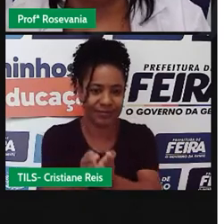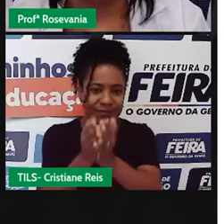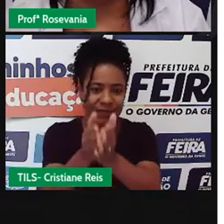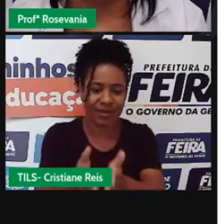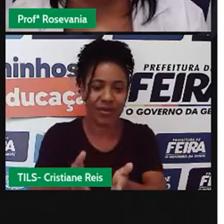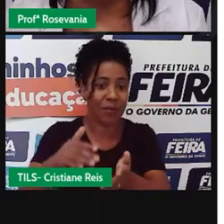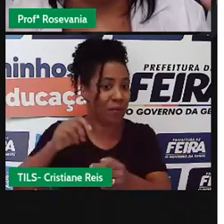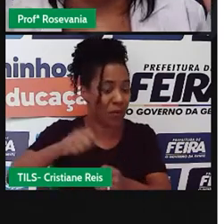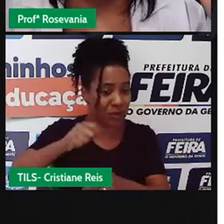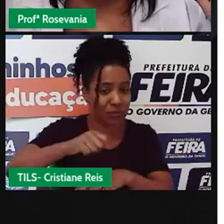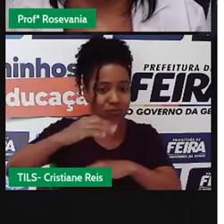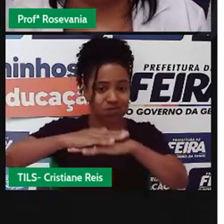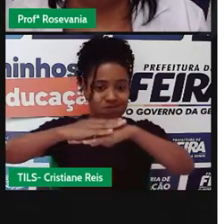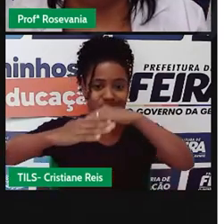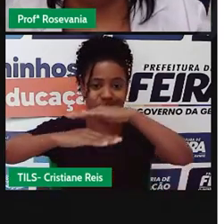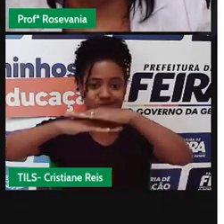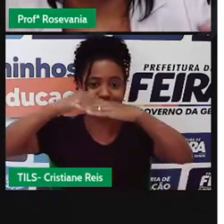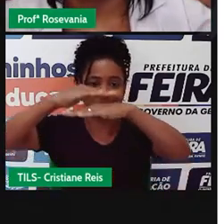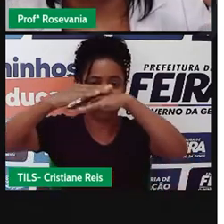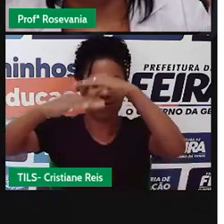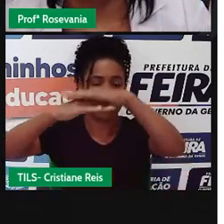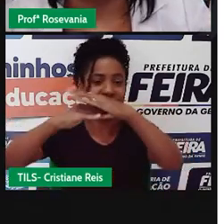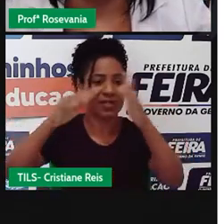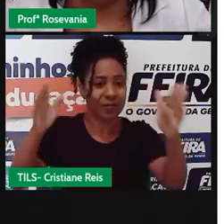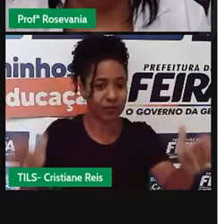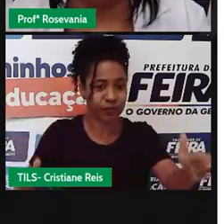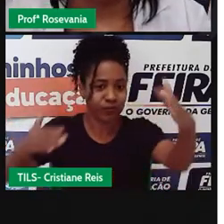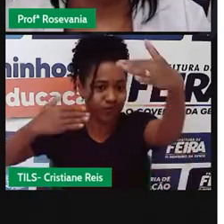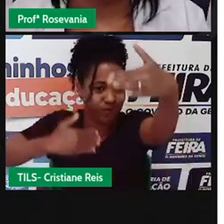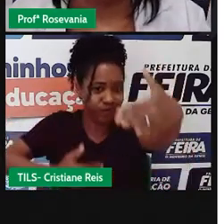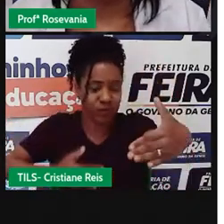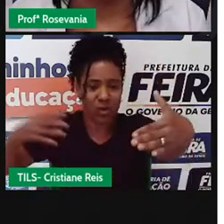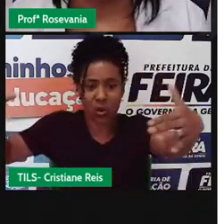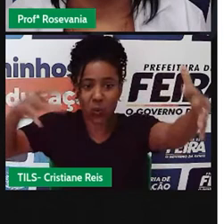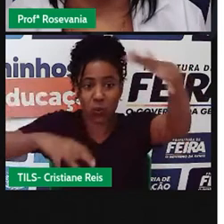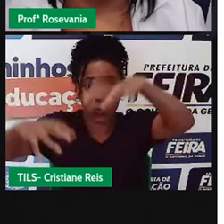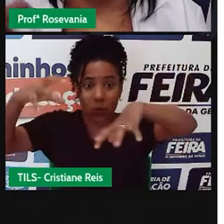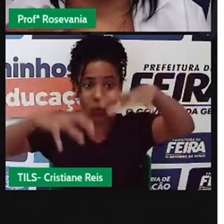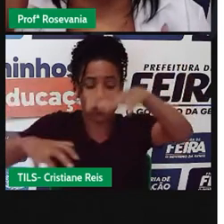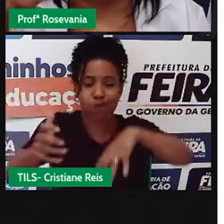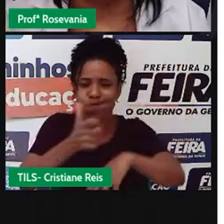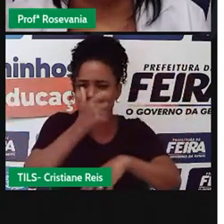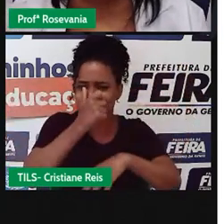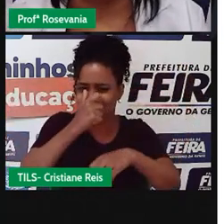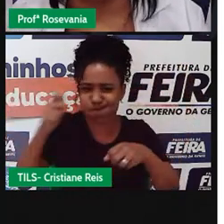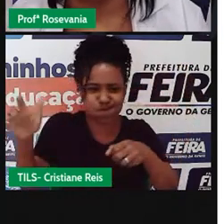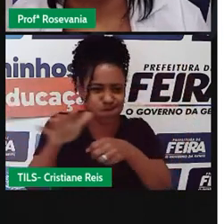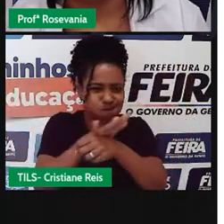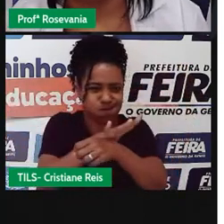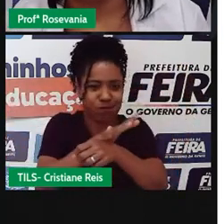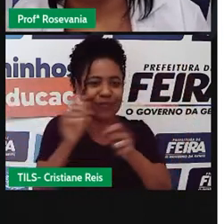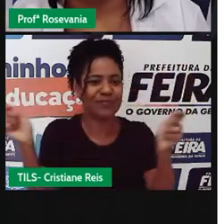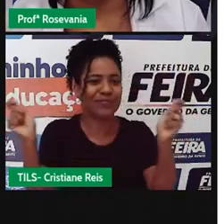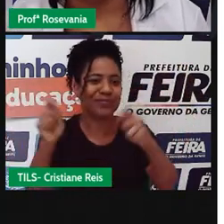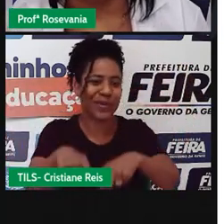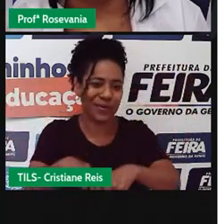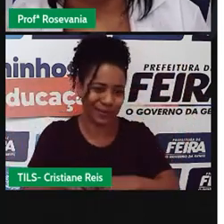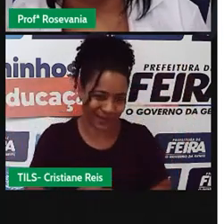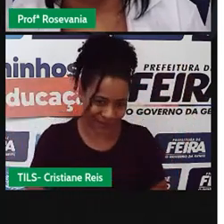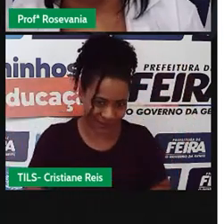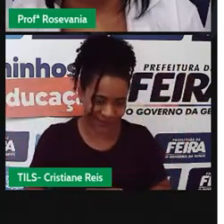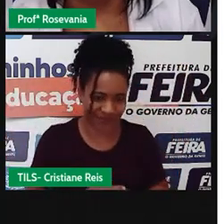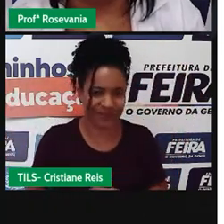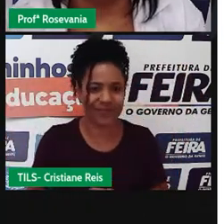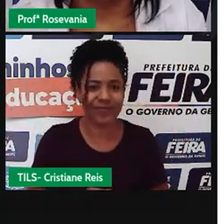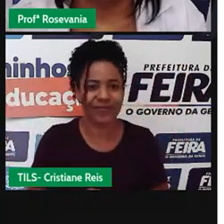arrumados um em cima do outro, e quem já viu um container sabe que cabe muita coisa no container, e são vários containers que ele leva de uma vez só,